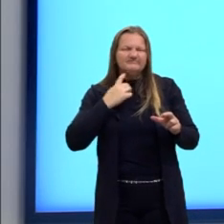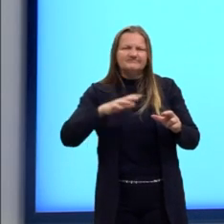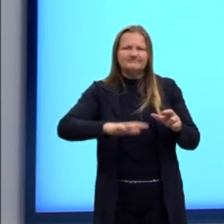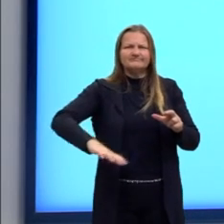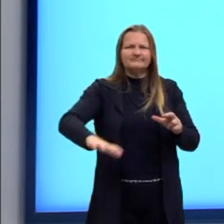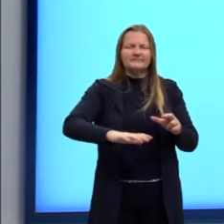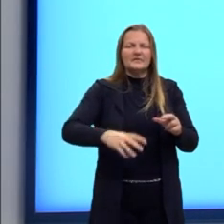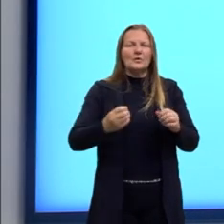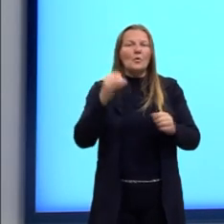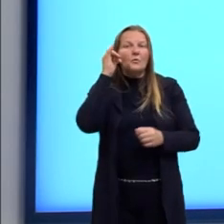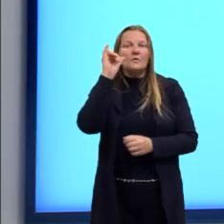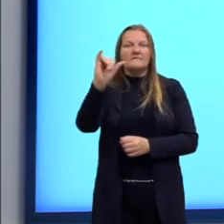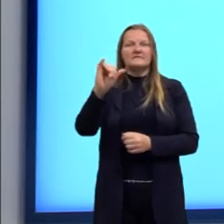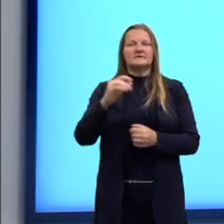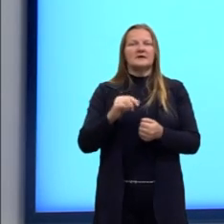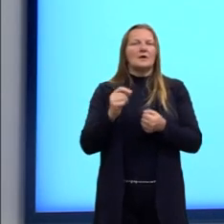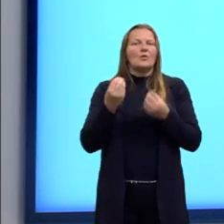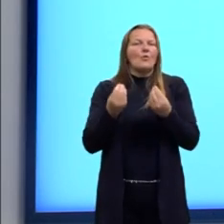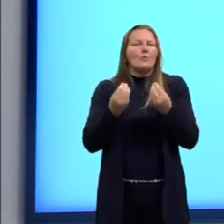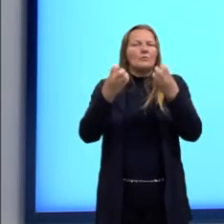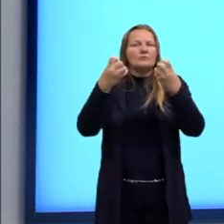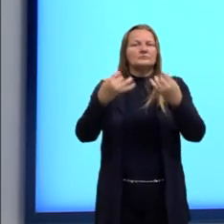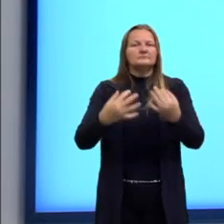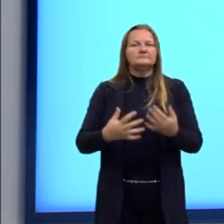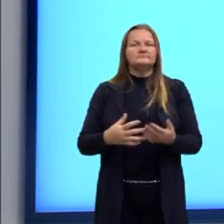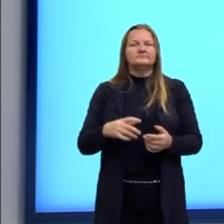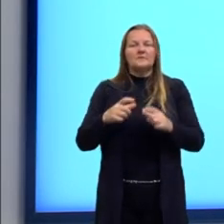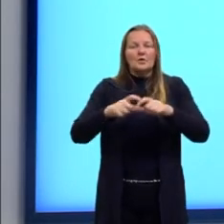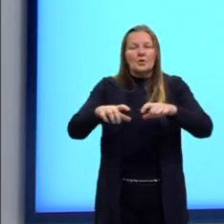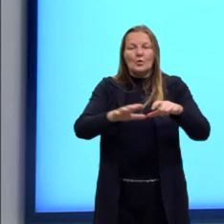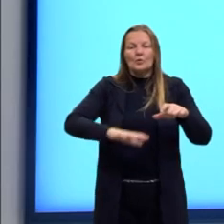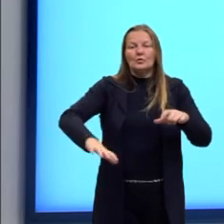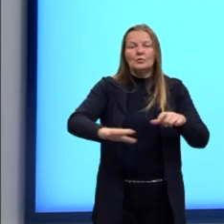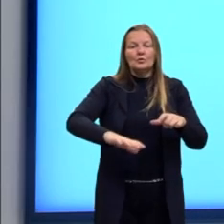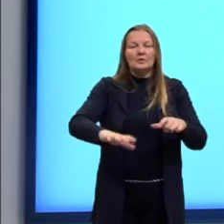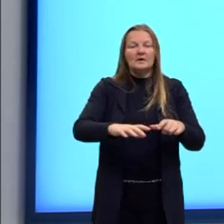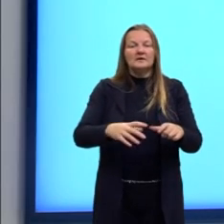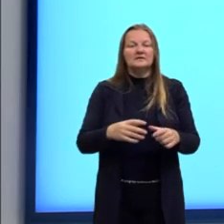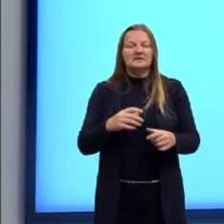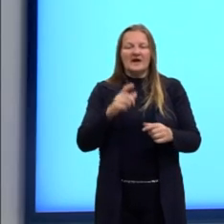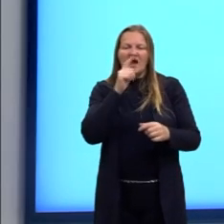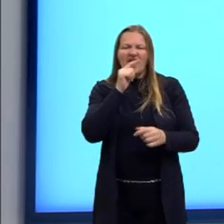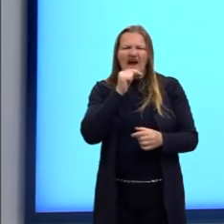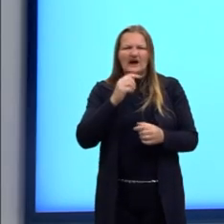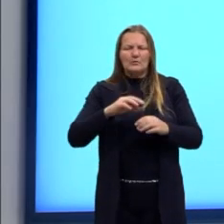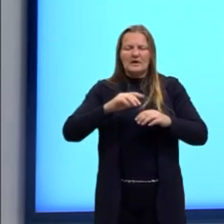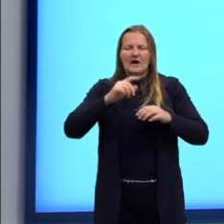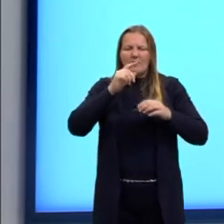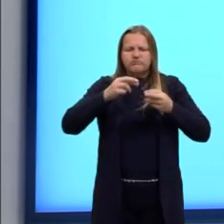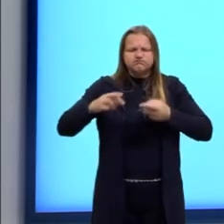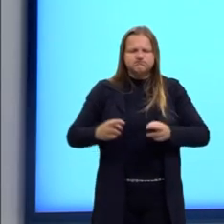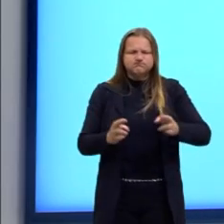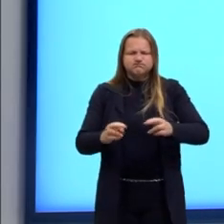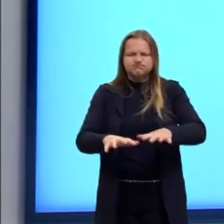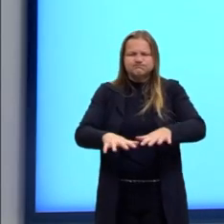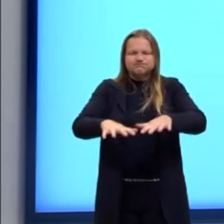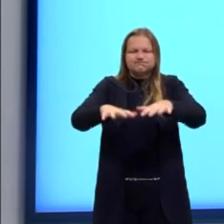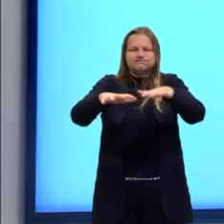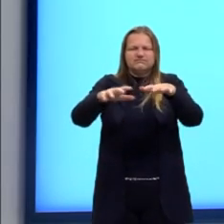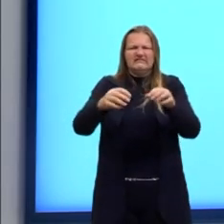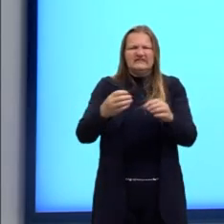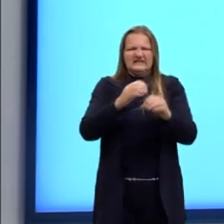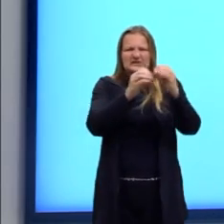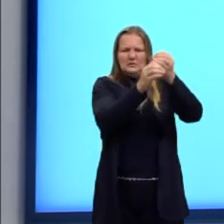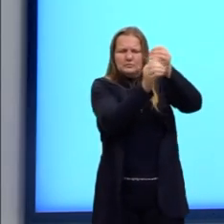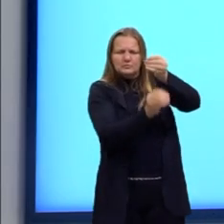A profilaxia, a prevenção, lembrando, né? É evitar a água de enchentes, água de esgoto